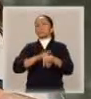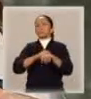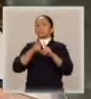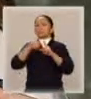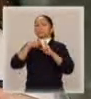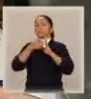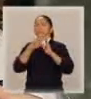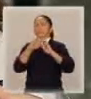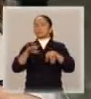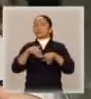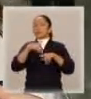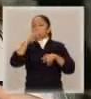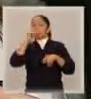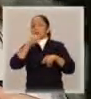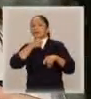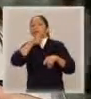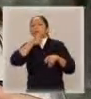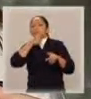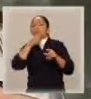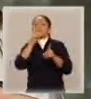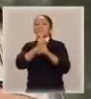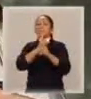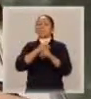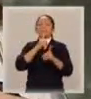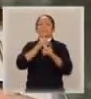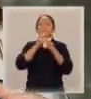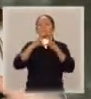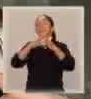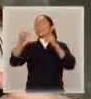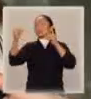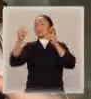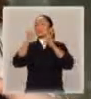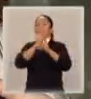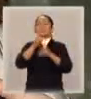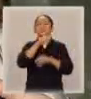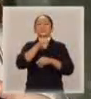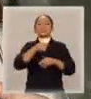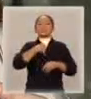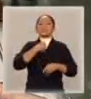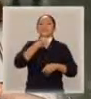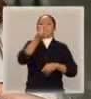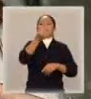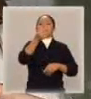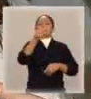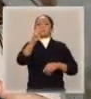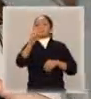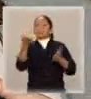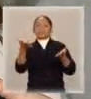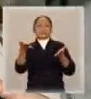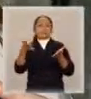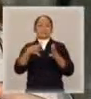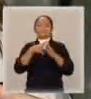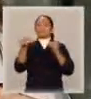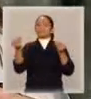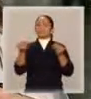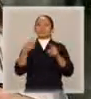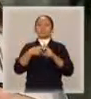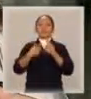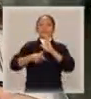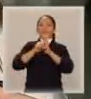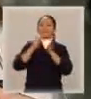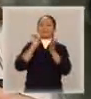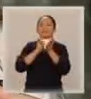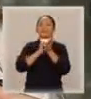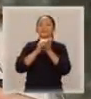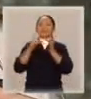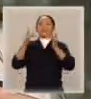os avós vão encontrar os seus netos com 4, 5, 6 anos de idade, onde o laço, vínculo emocional e familiar não foi construído.